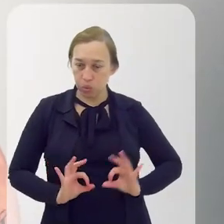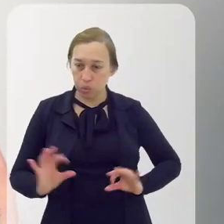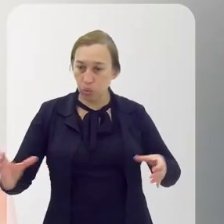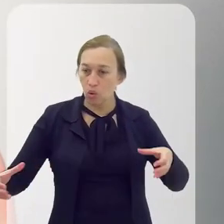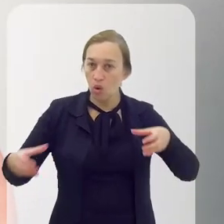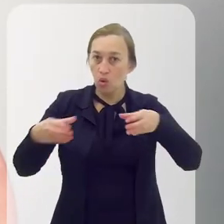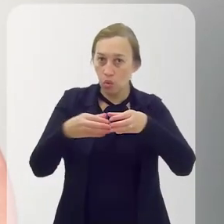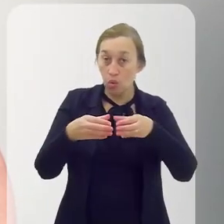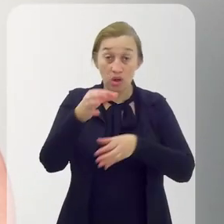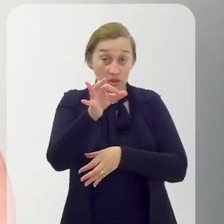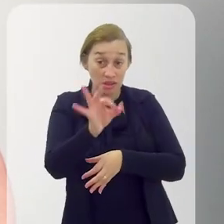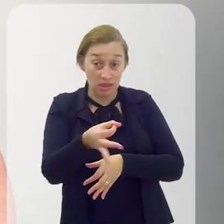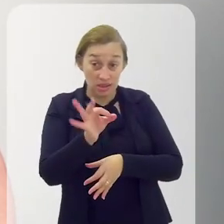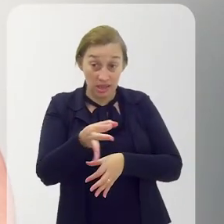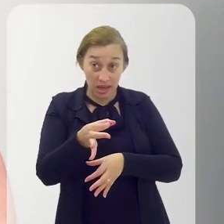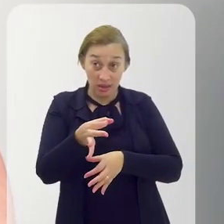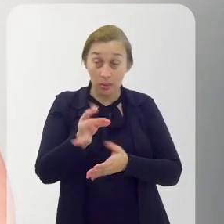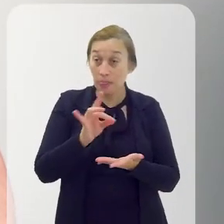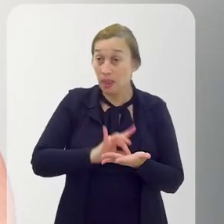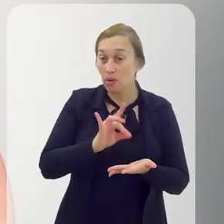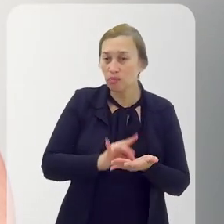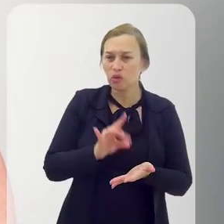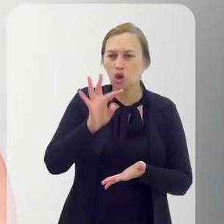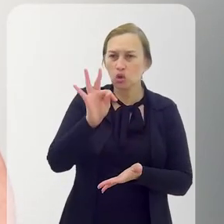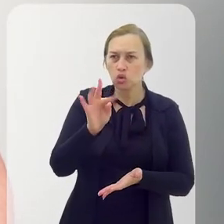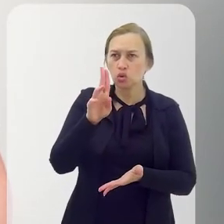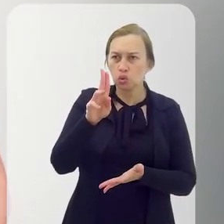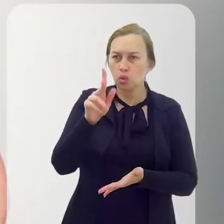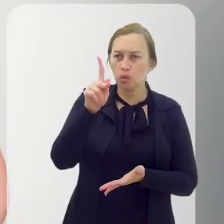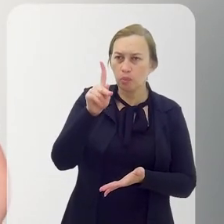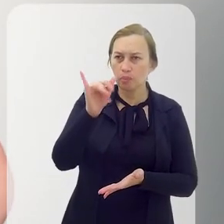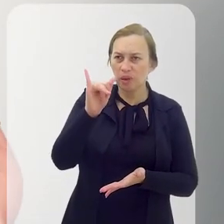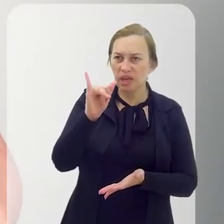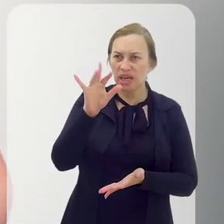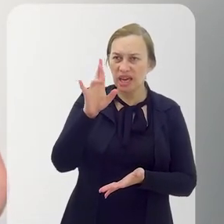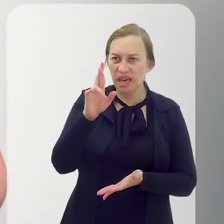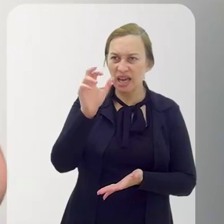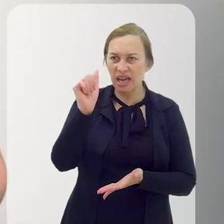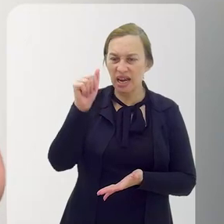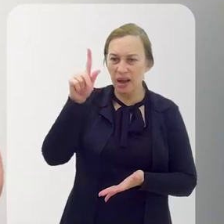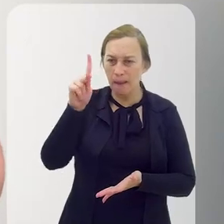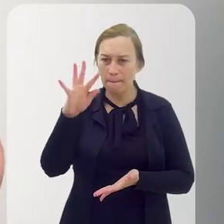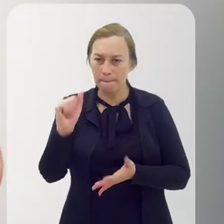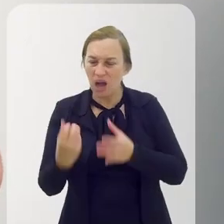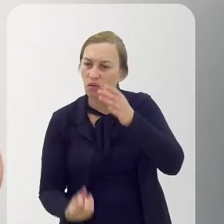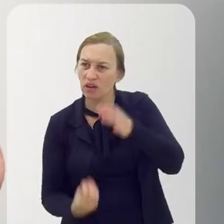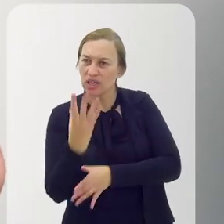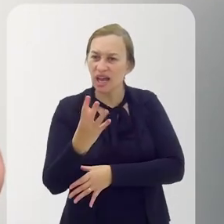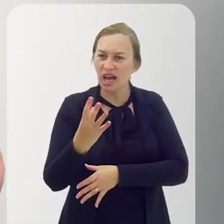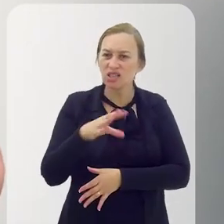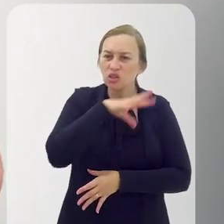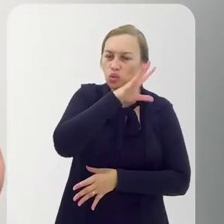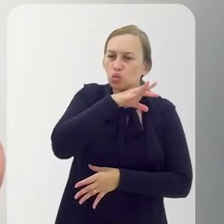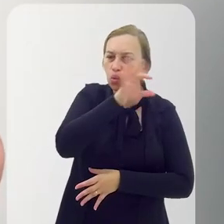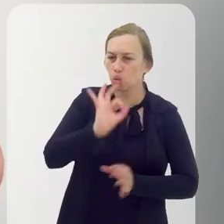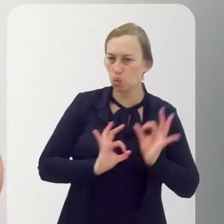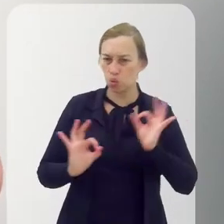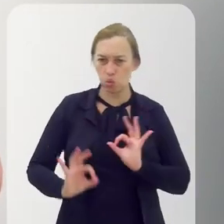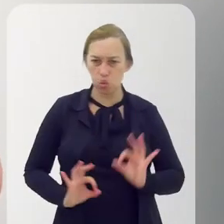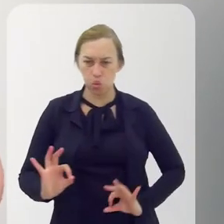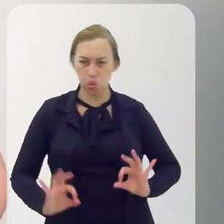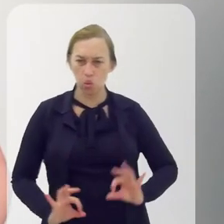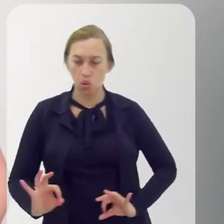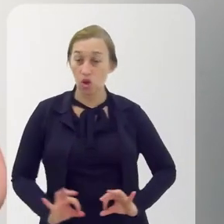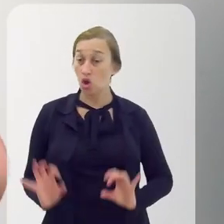coletivo de fato. E, através do mito Tupinambá, conta que o mundo foi criado a partir da onça, do velho, que é a onça